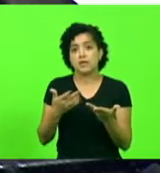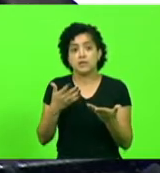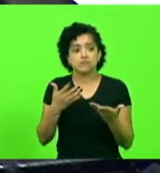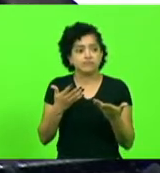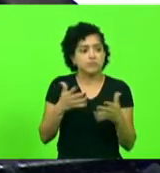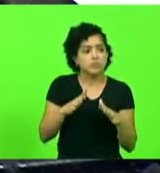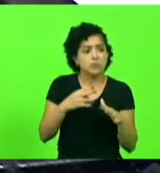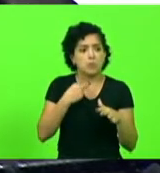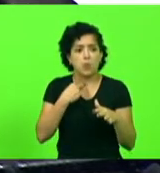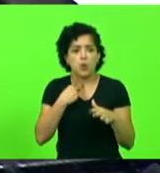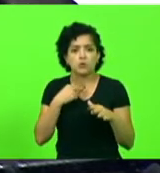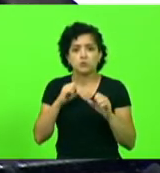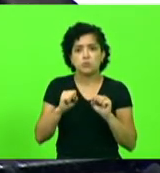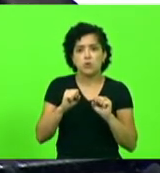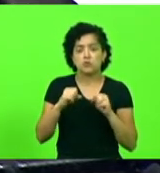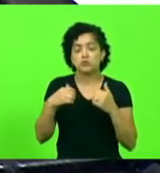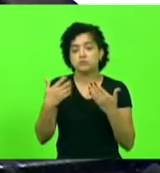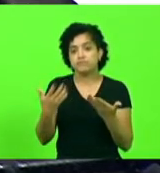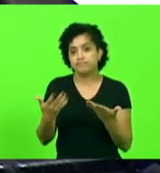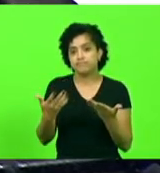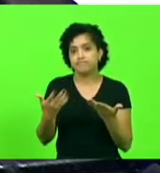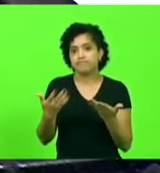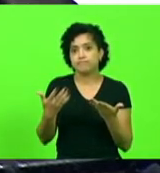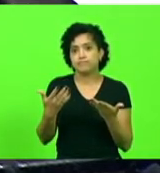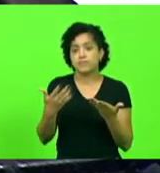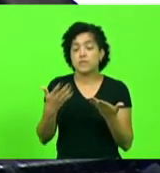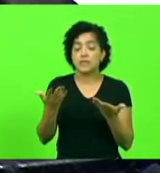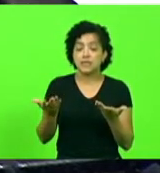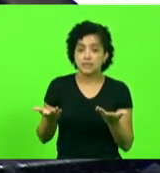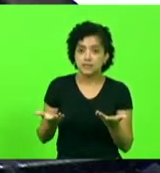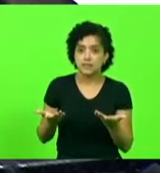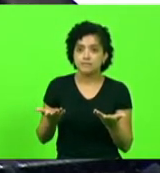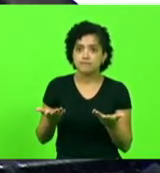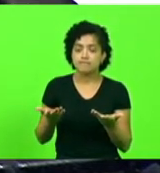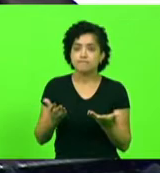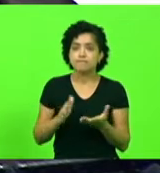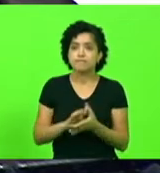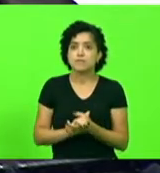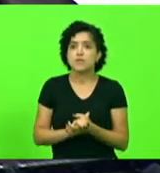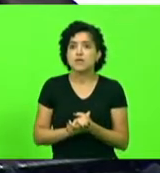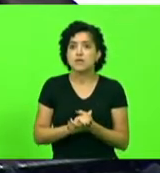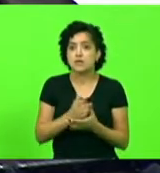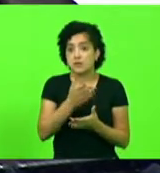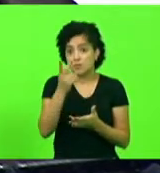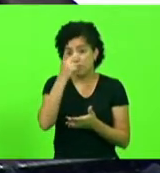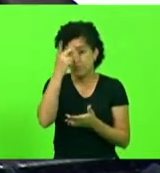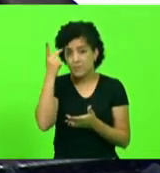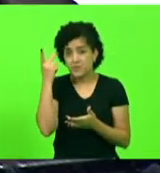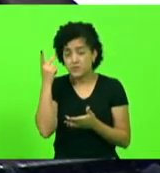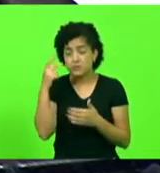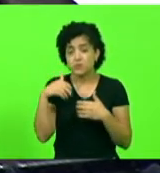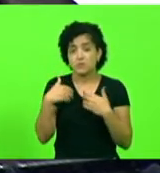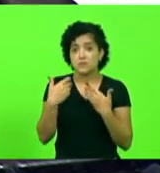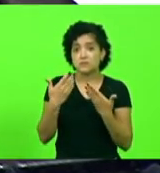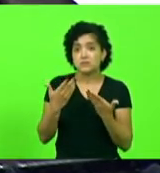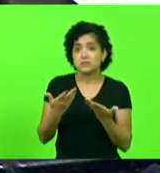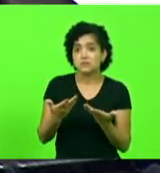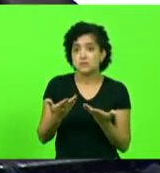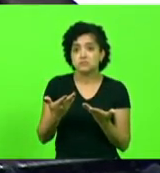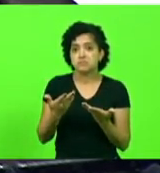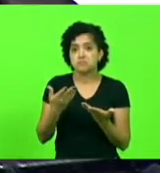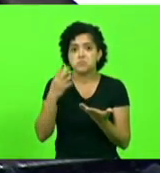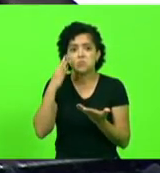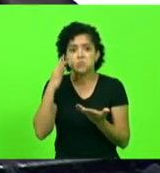podem, não podem, se têm direito, não têm. E para fazer com que pessoas que não têm